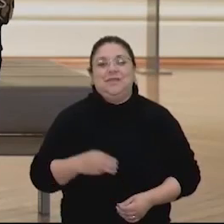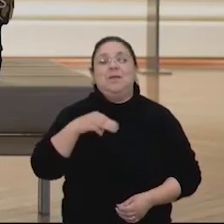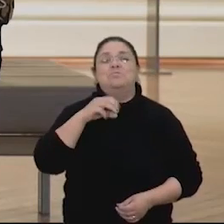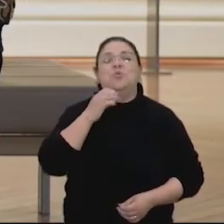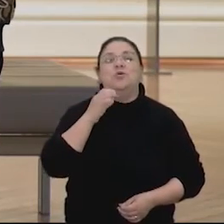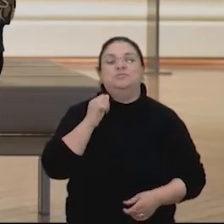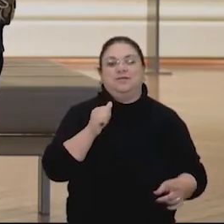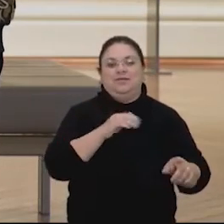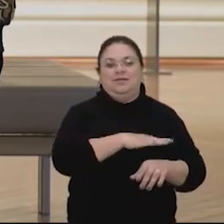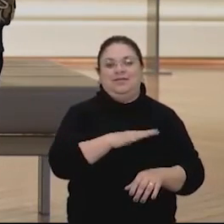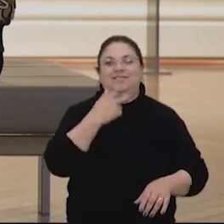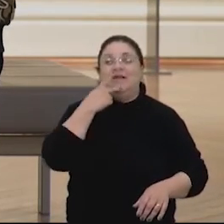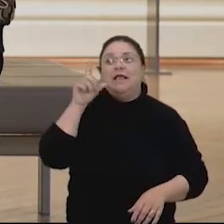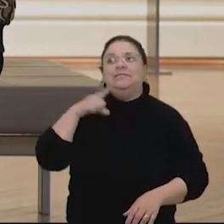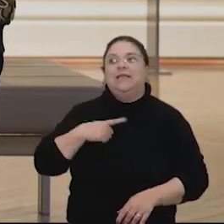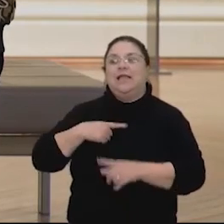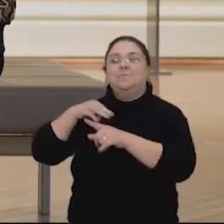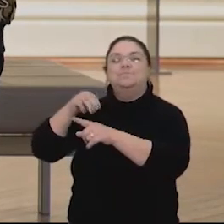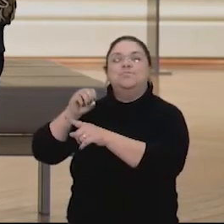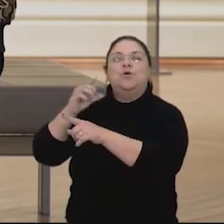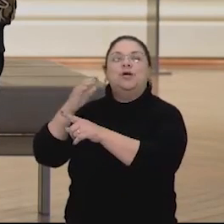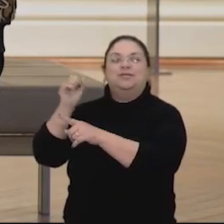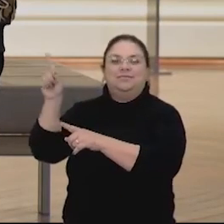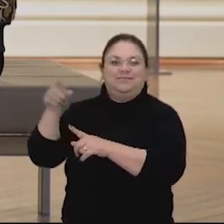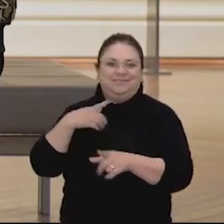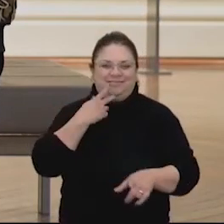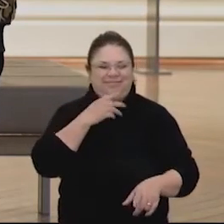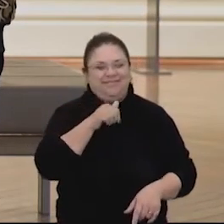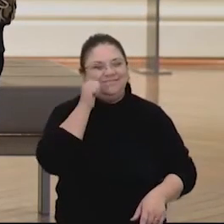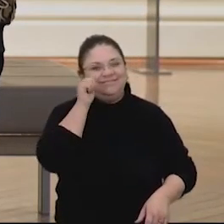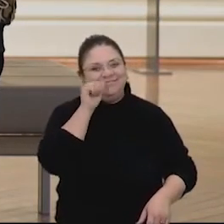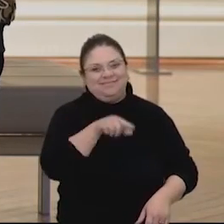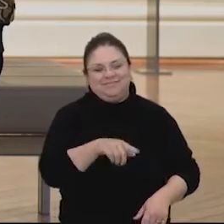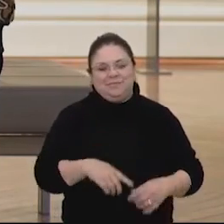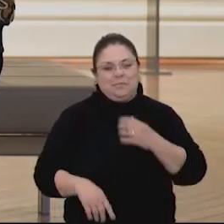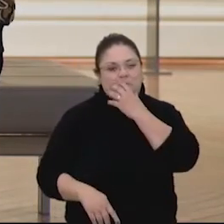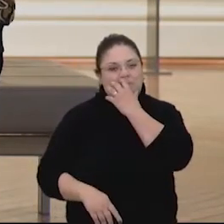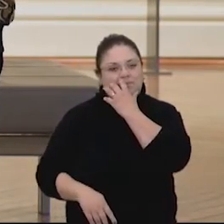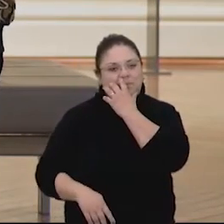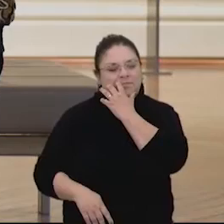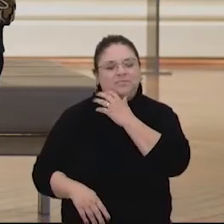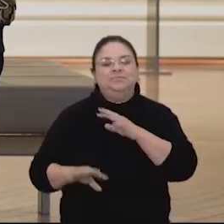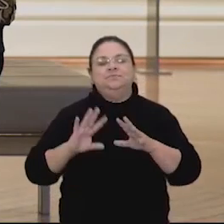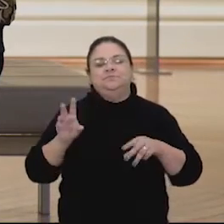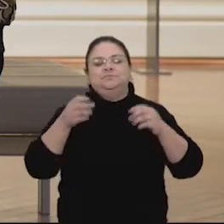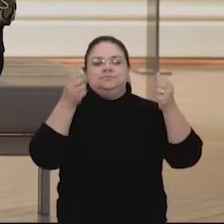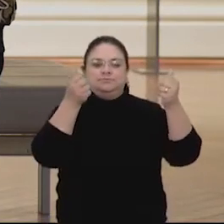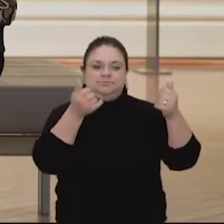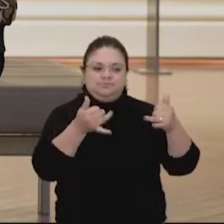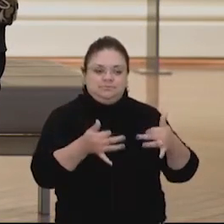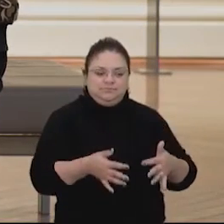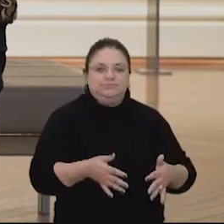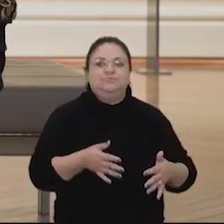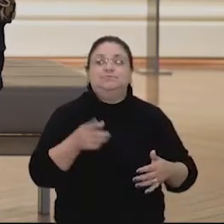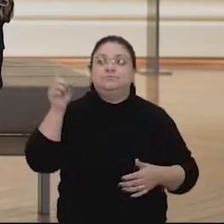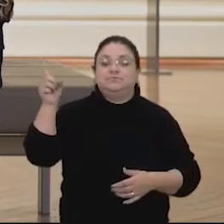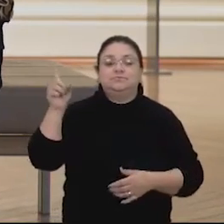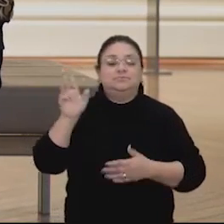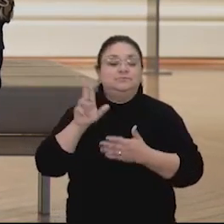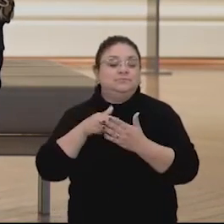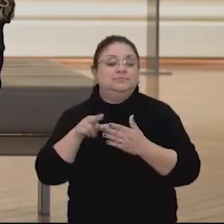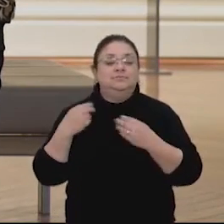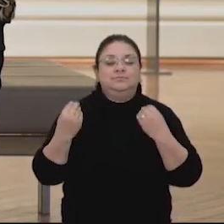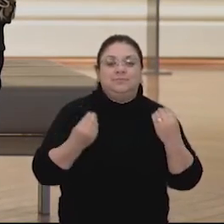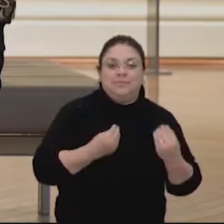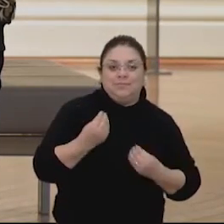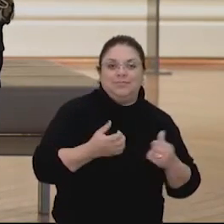falavam, na moça tinha um detalhe. Depois tinha toda a história da Mona Lisa, depois eu contava toda a historinha do Nada Vente, da Mona Lisa. Mas